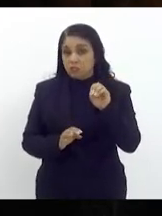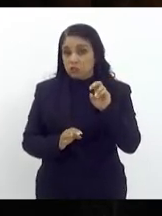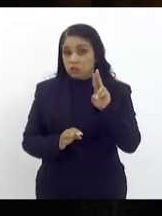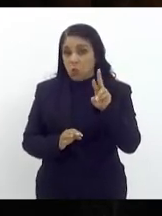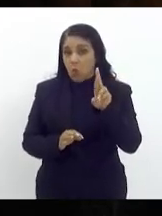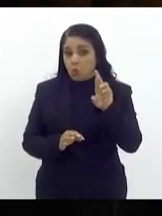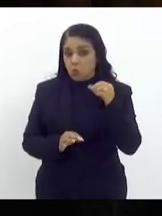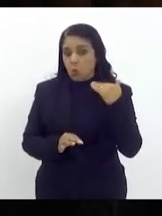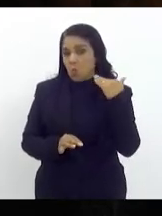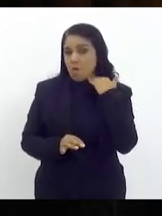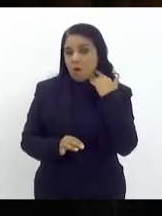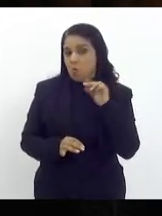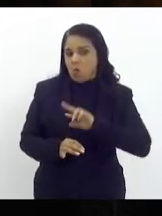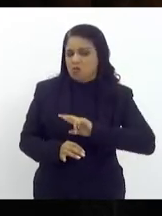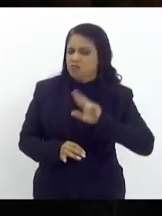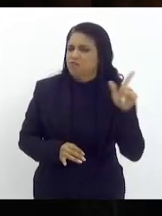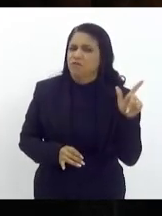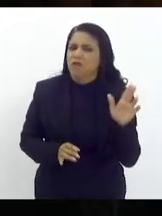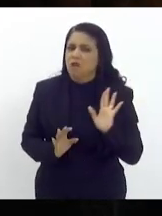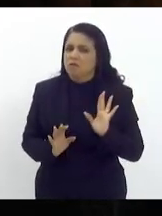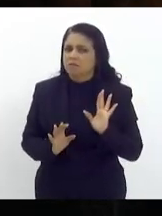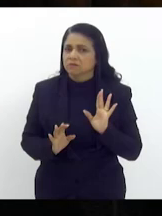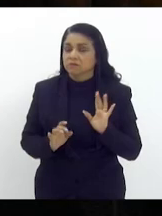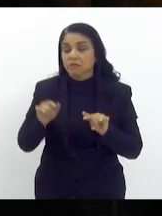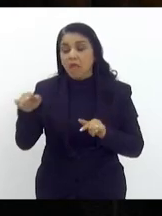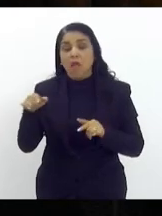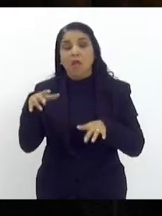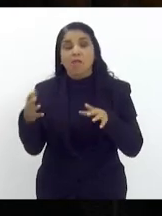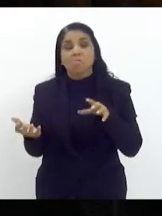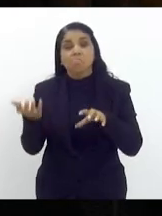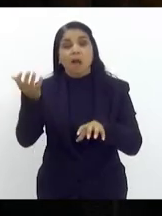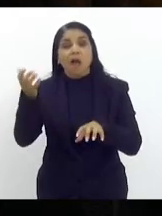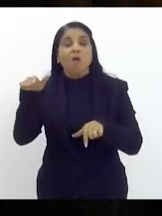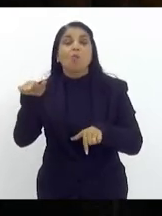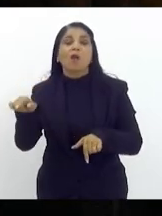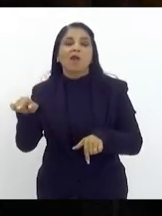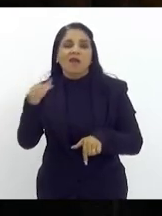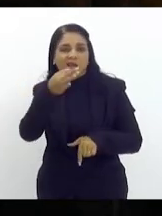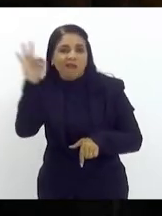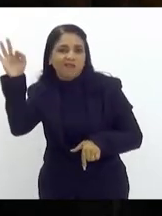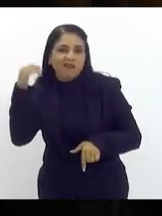legisla sob juros ou é o banco central ou é